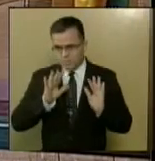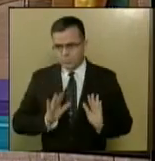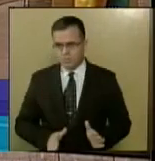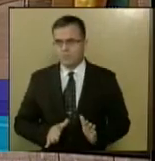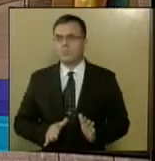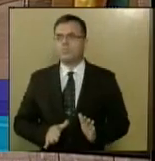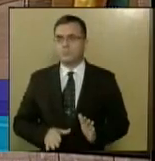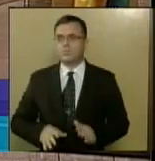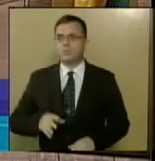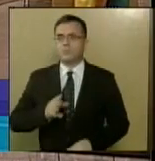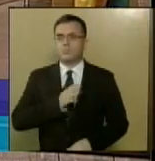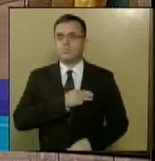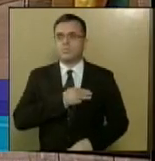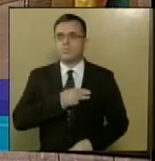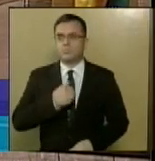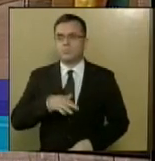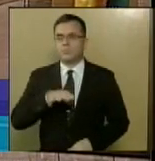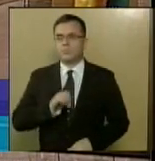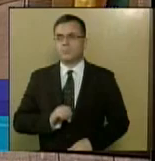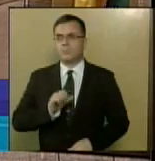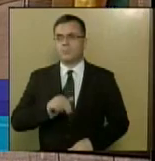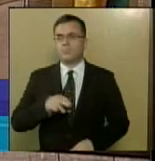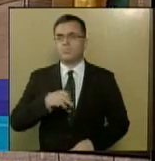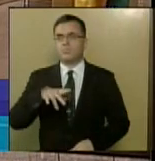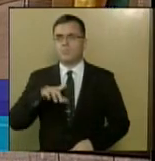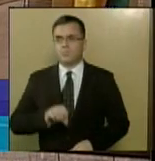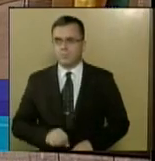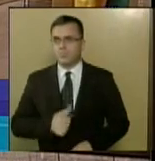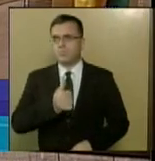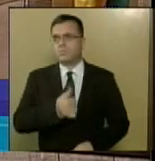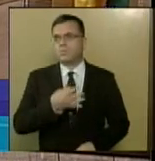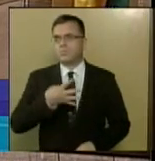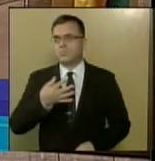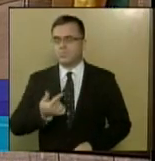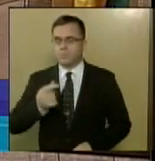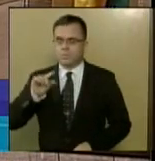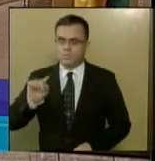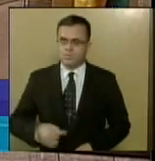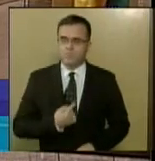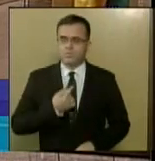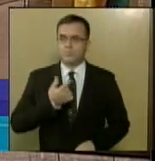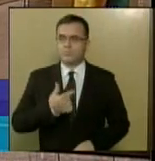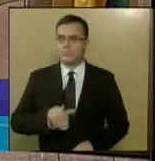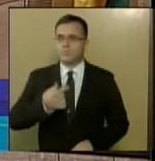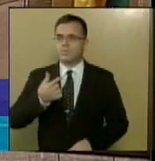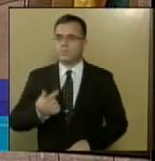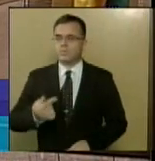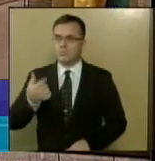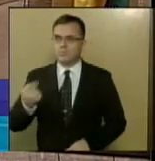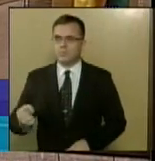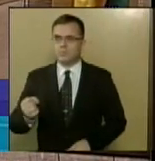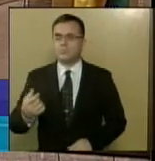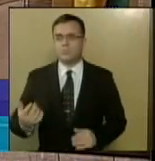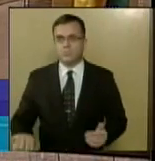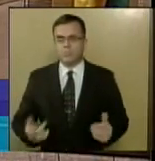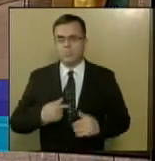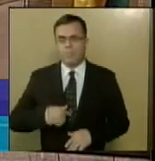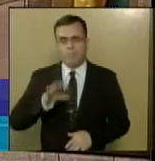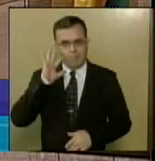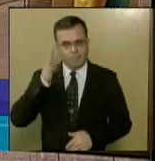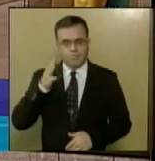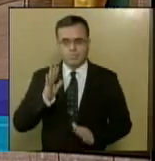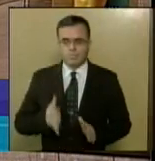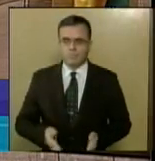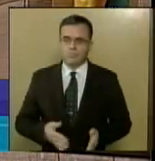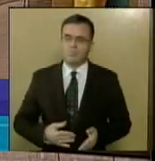pelo ministro Marco Aurélio, no habeas corpus número 142.788, Sergipe, e de decisão é